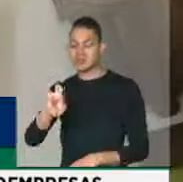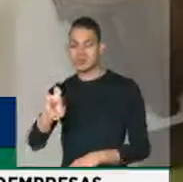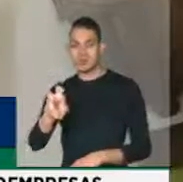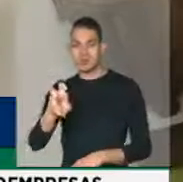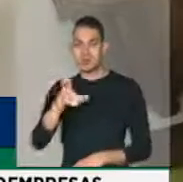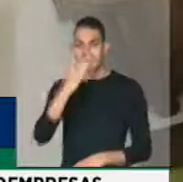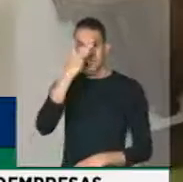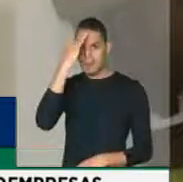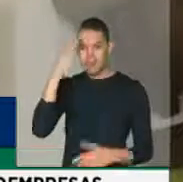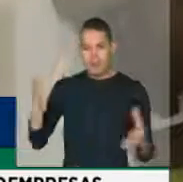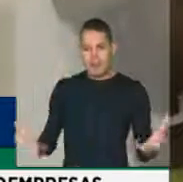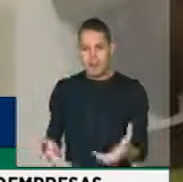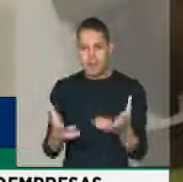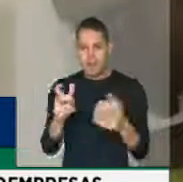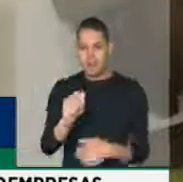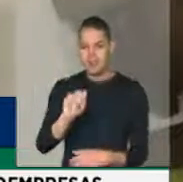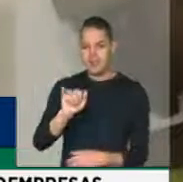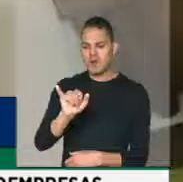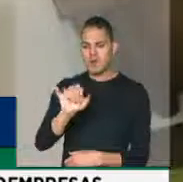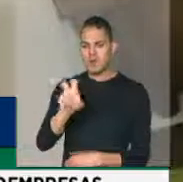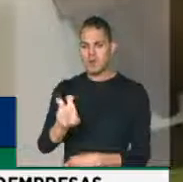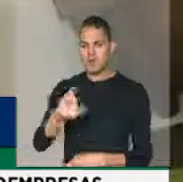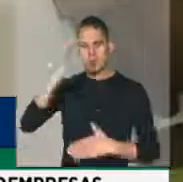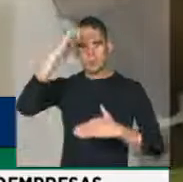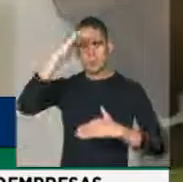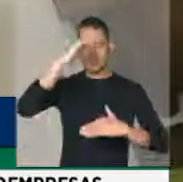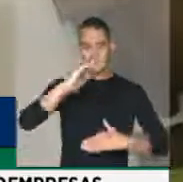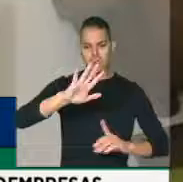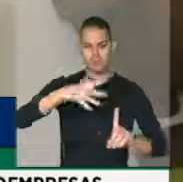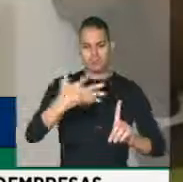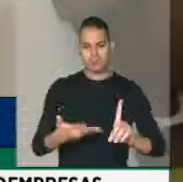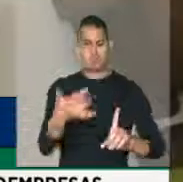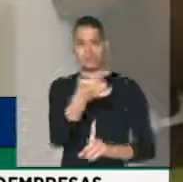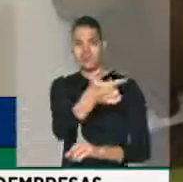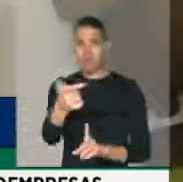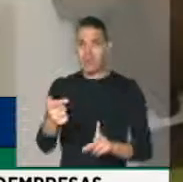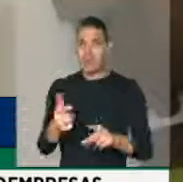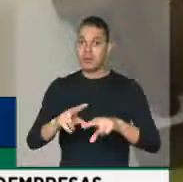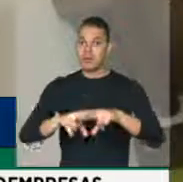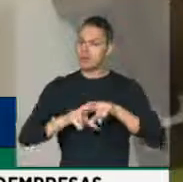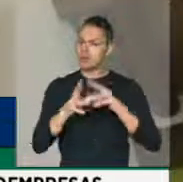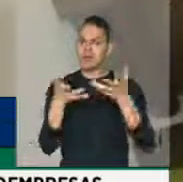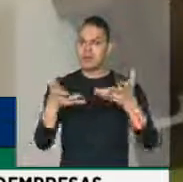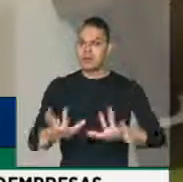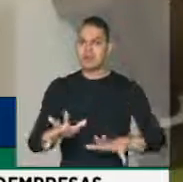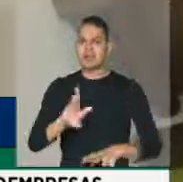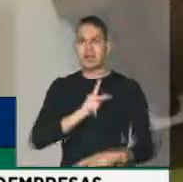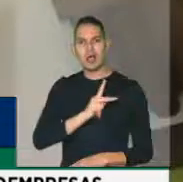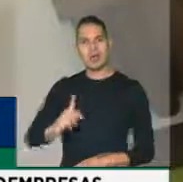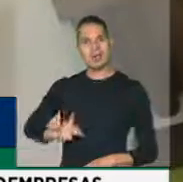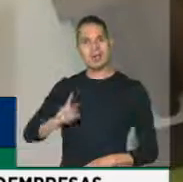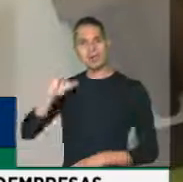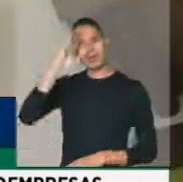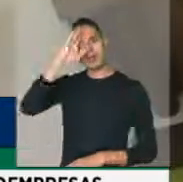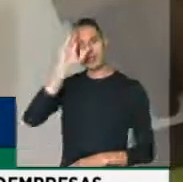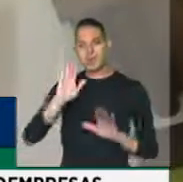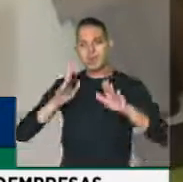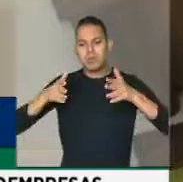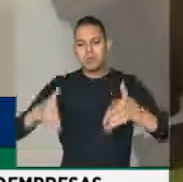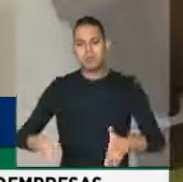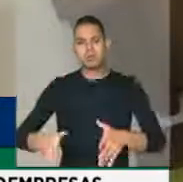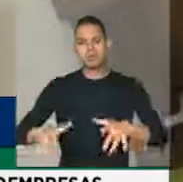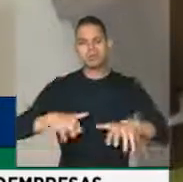quem promoveu o AI-5. Por isso que é inaceitável que o presidente da república compareça a um ato promovendo